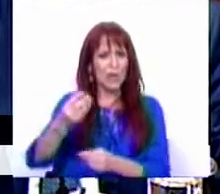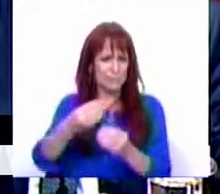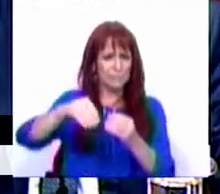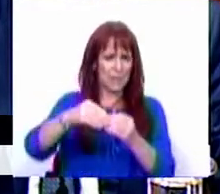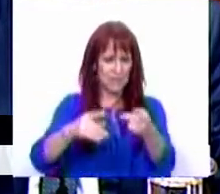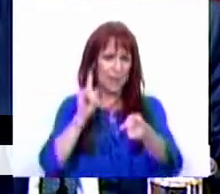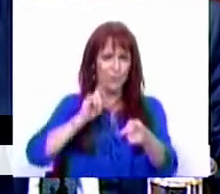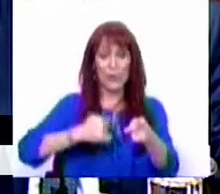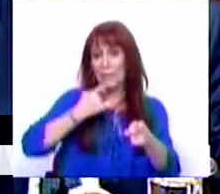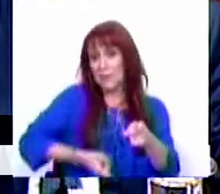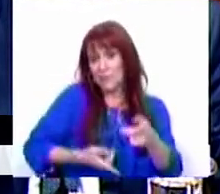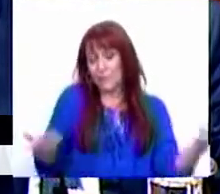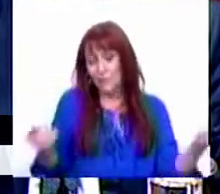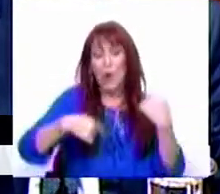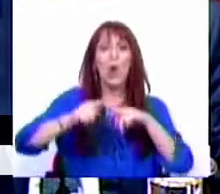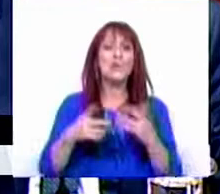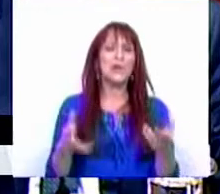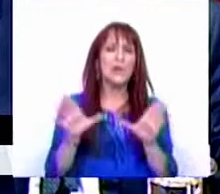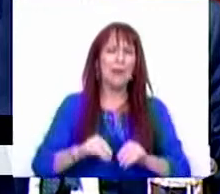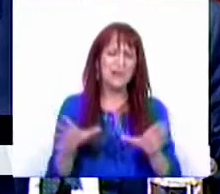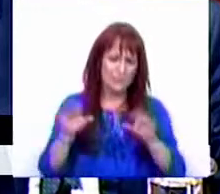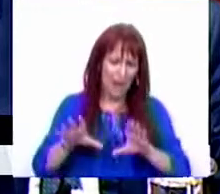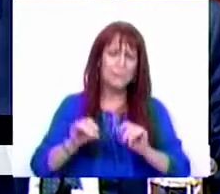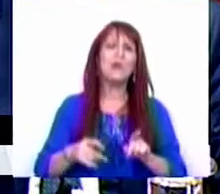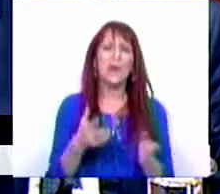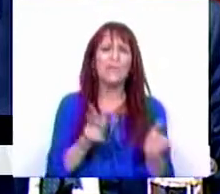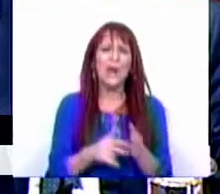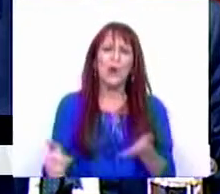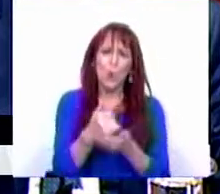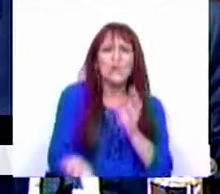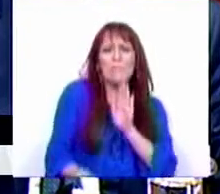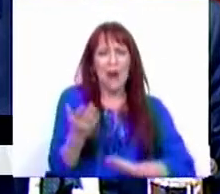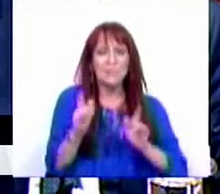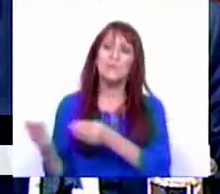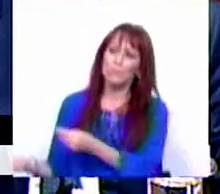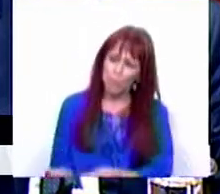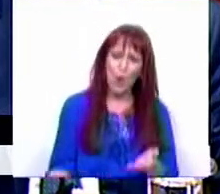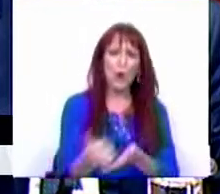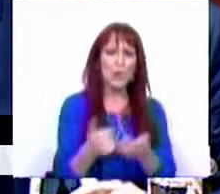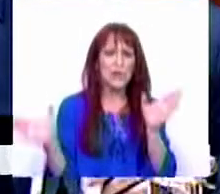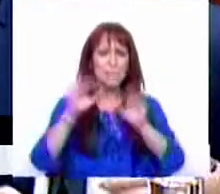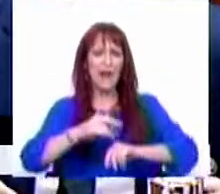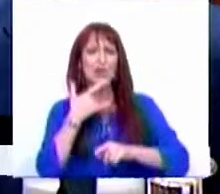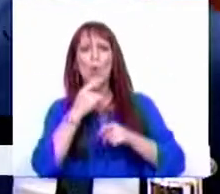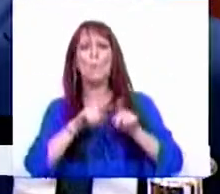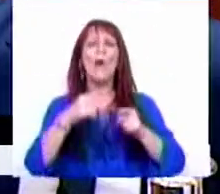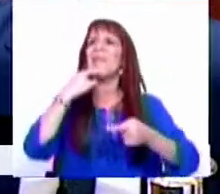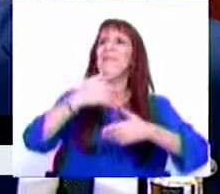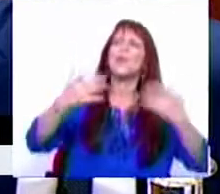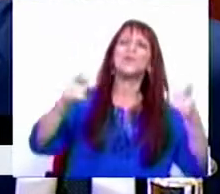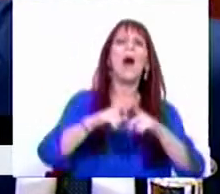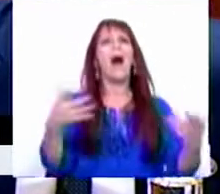E é importante dizer que nós temos que ir mais longe e é verdade que são precisos mais recursos e por isso trazemos mais recursos. Nós não podemos dizer